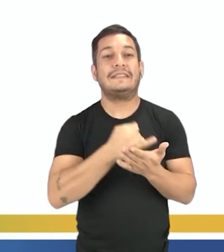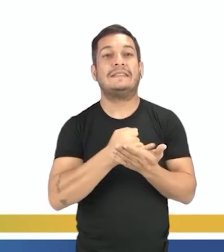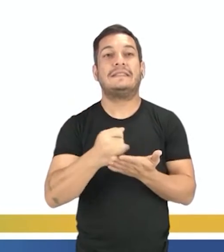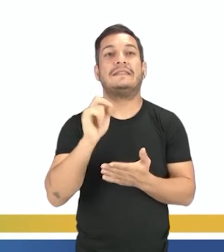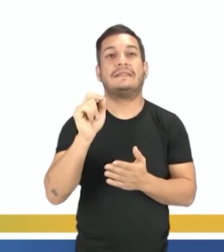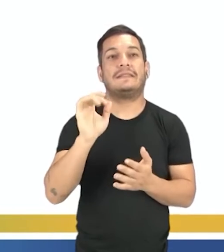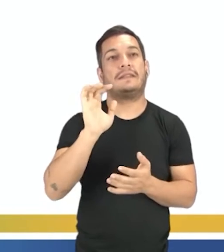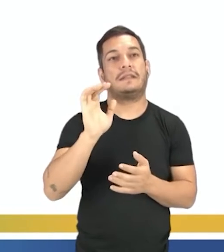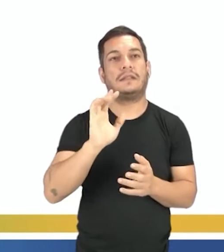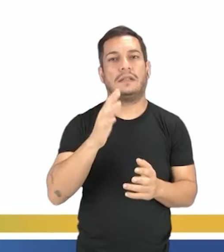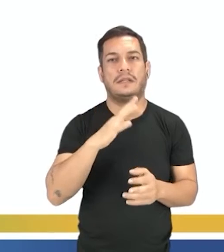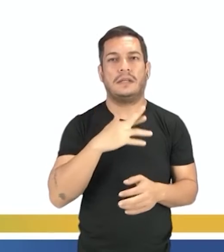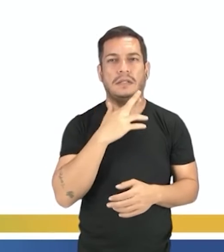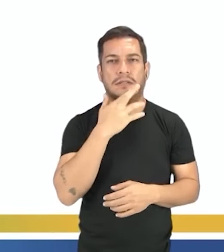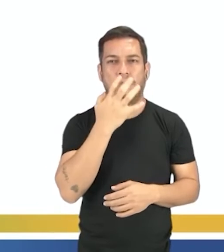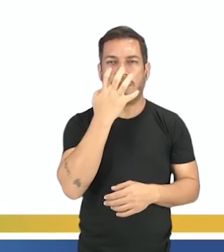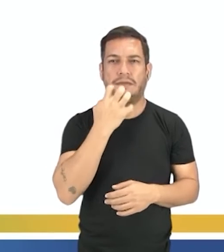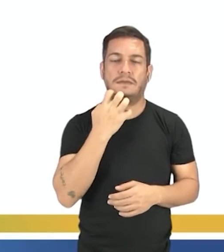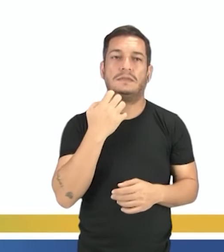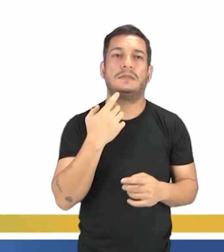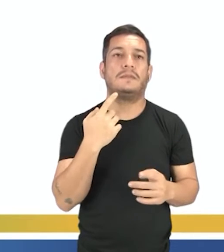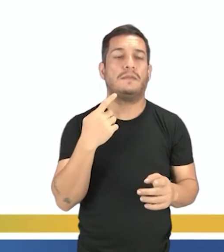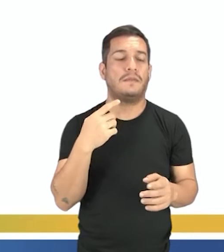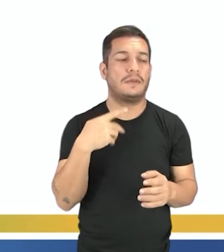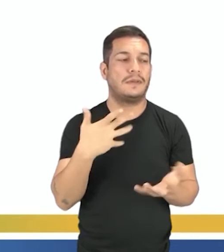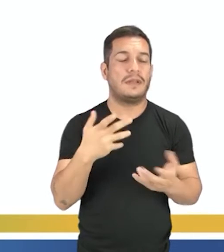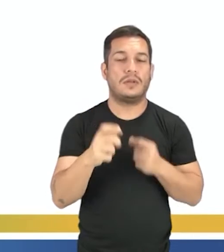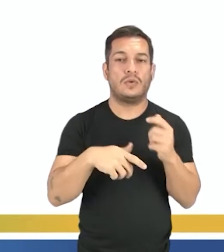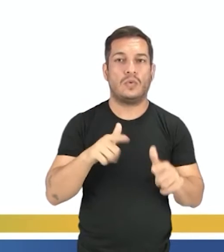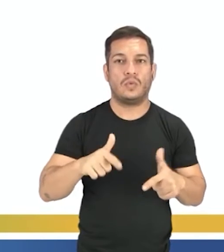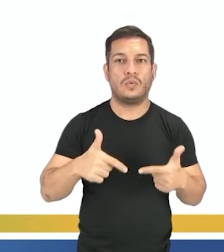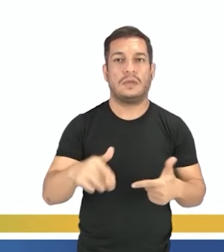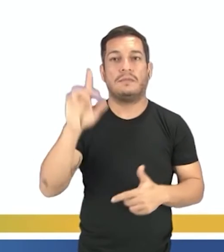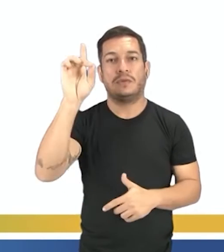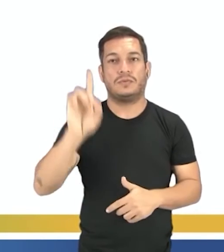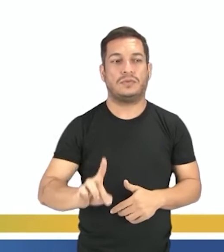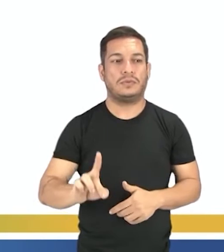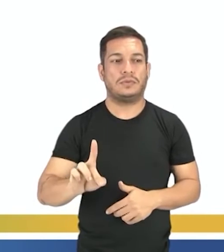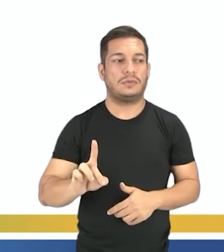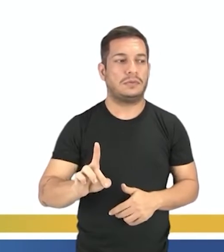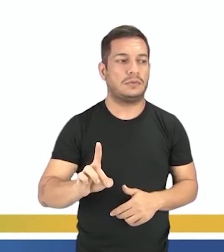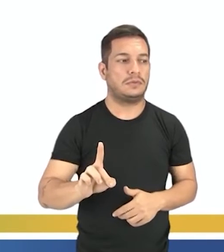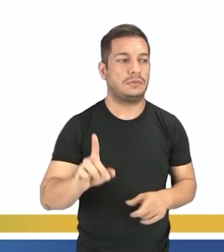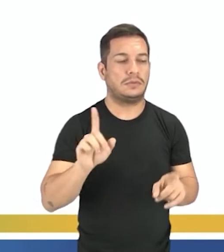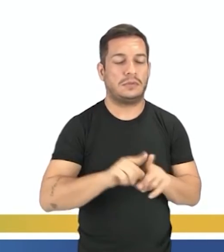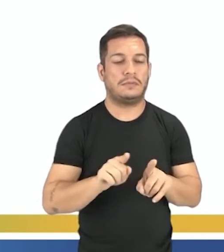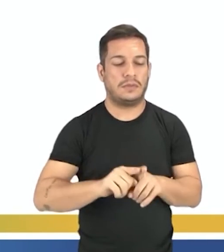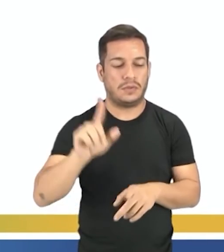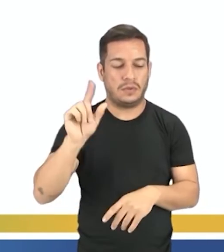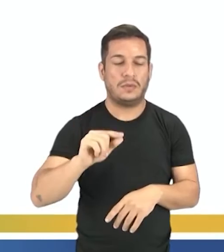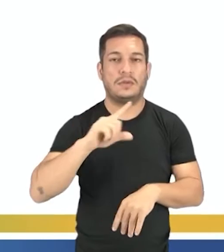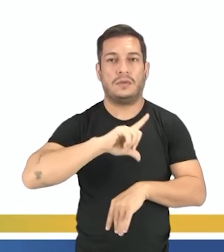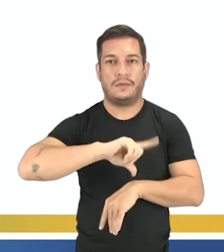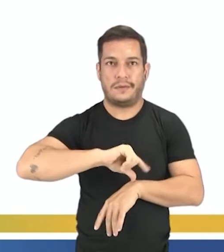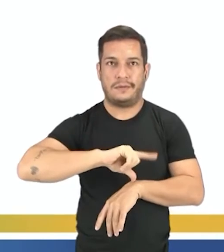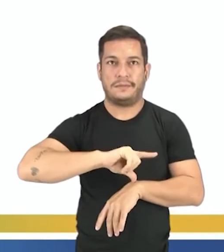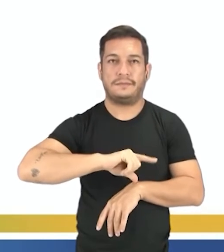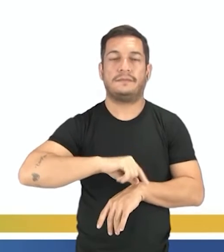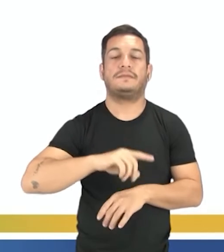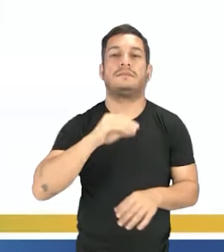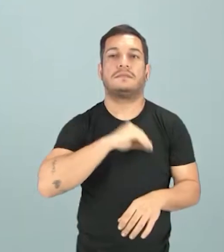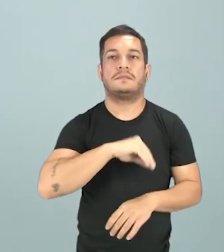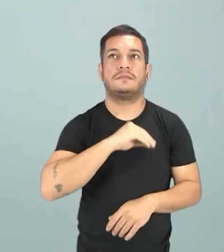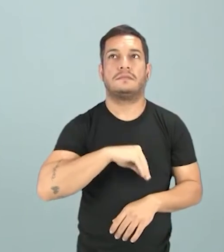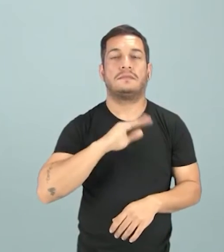as revoltas por direitos. Eles queriam mais direitos. Diminuir esse horário que era imenso. Um